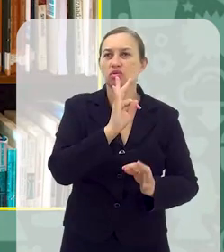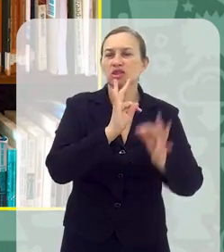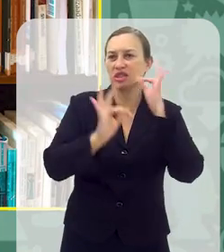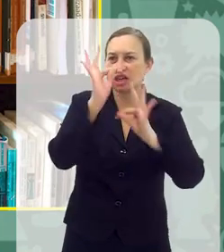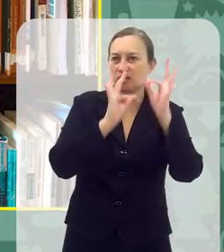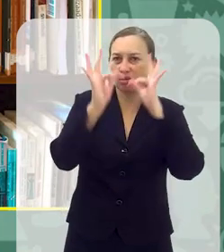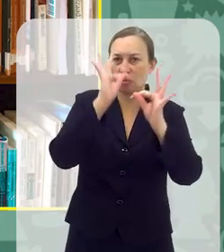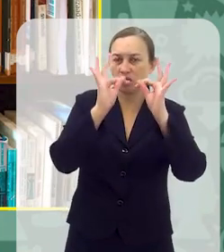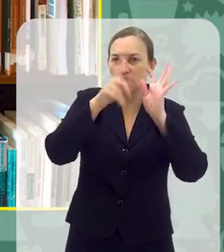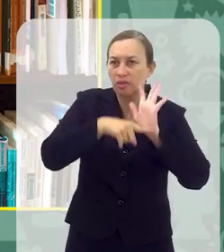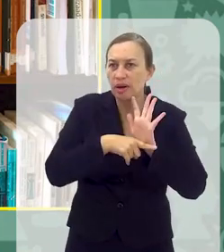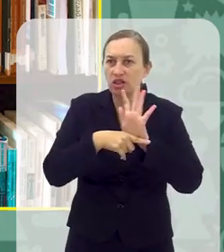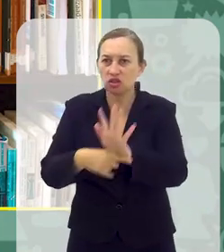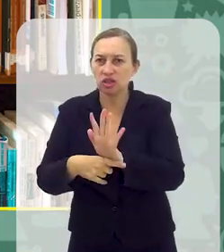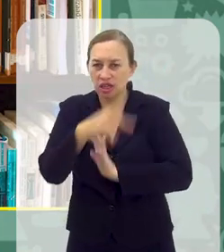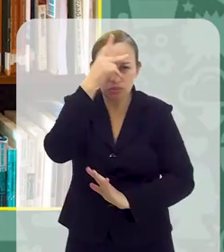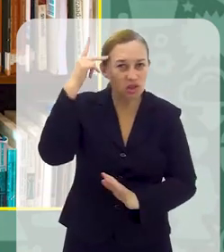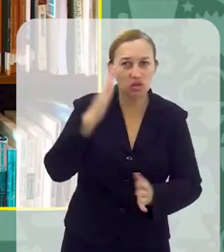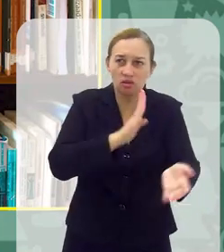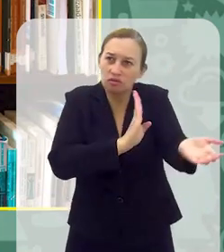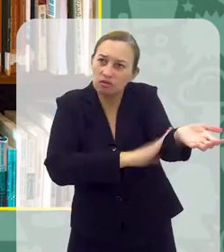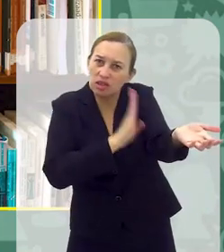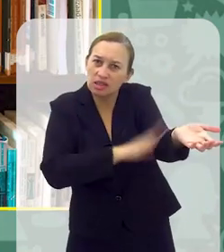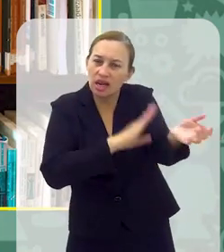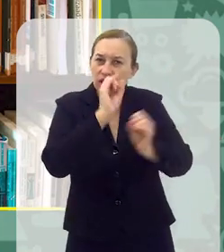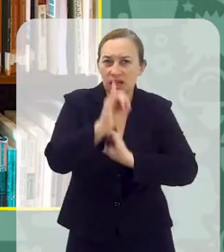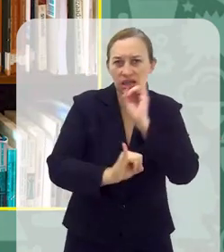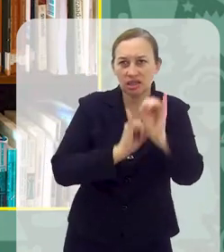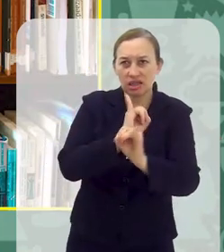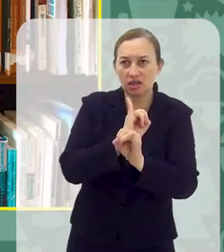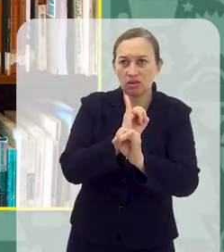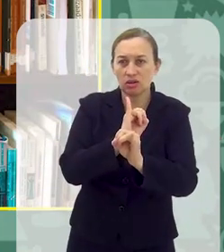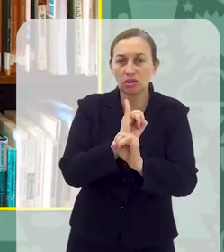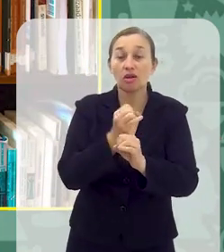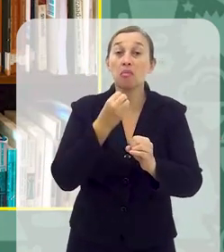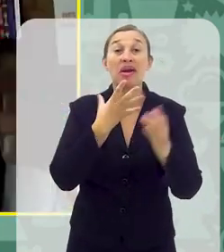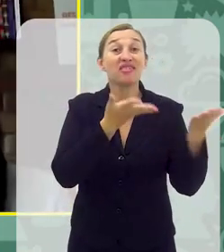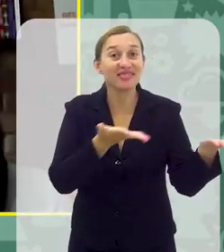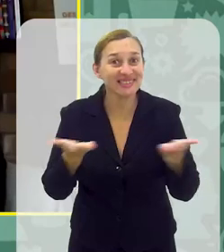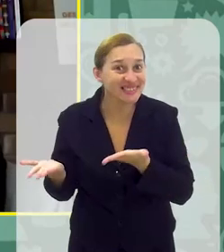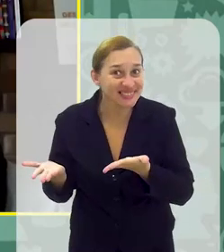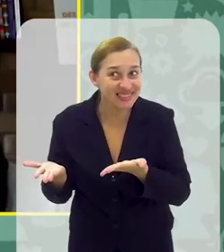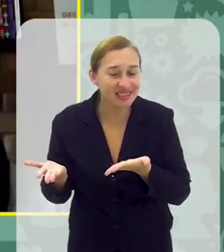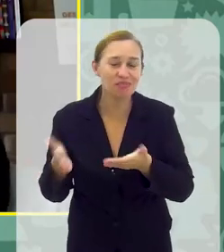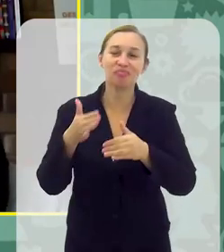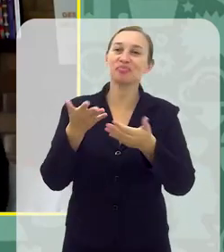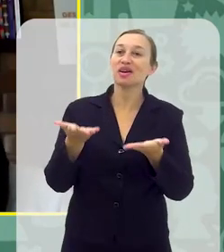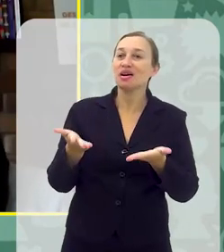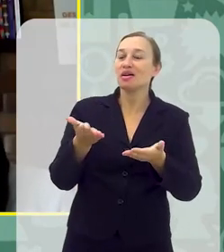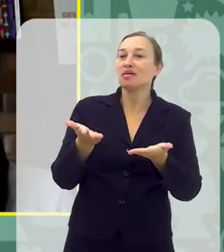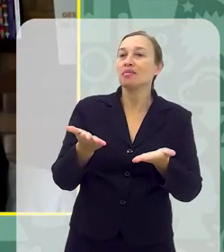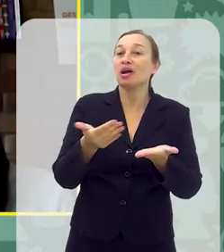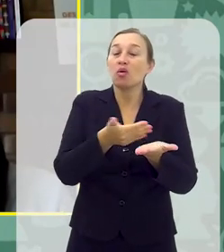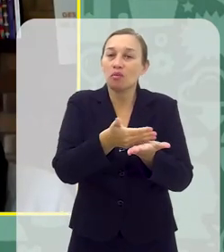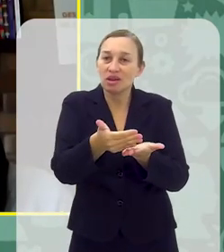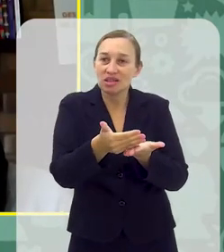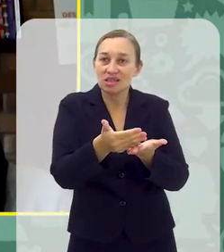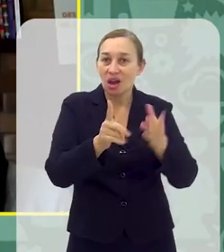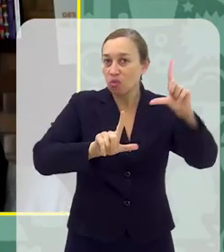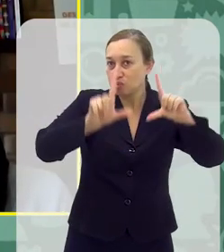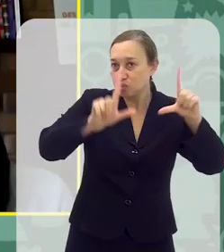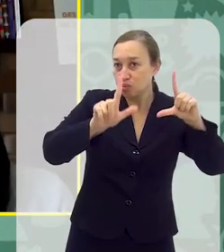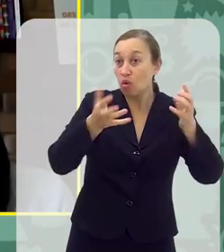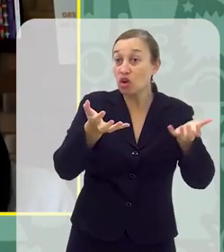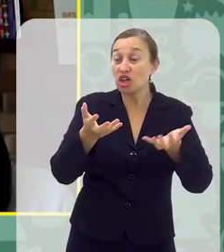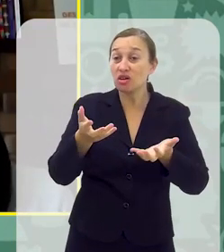prestar assistência a pessoas viciadas em internet Sejam muito bem-vindos. Para começar o nosso programa, doutor